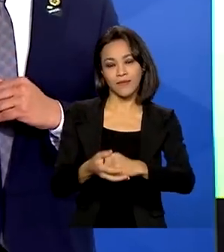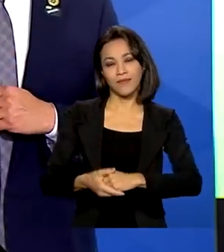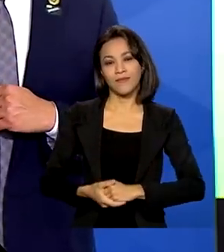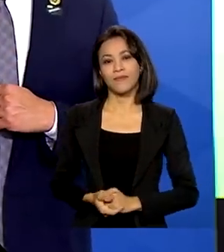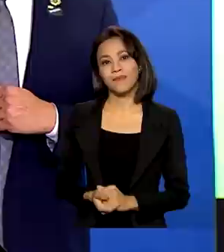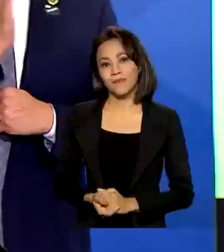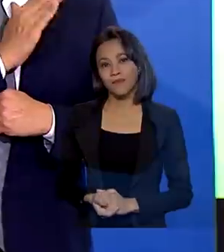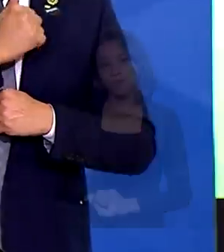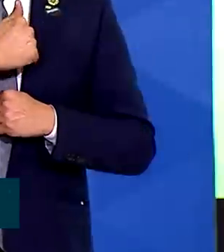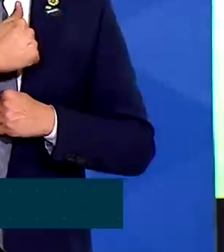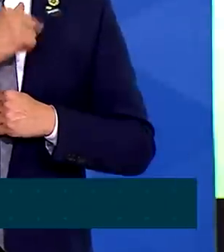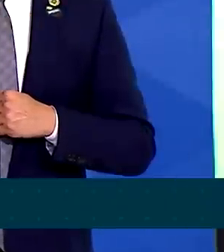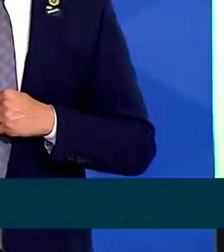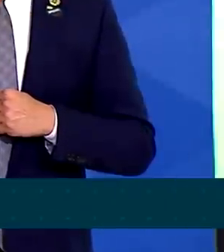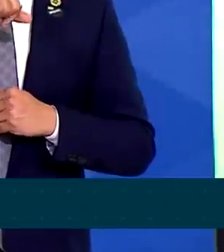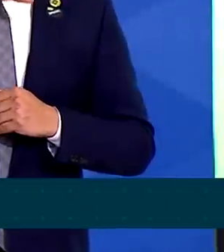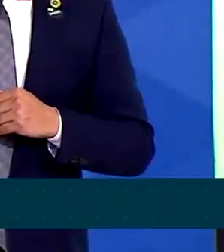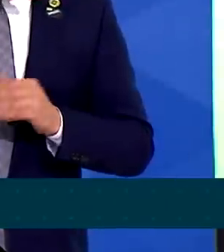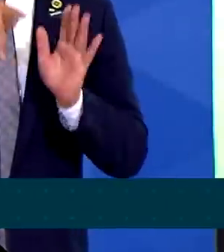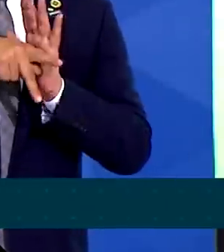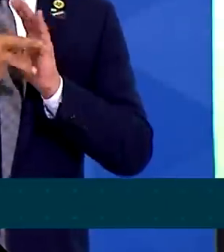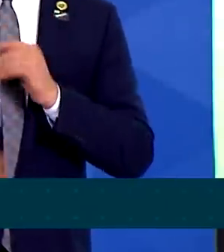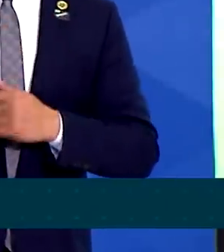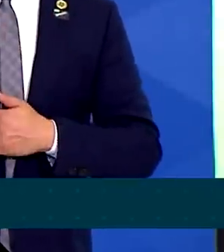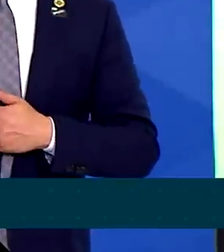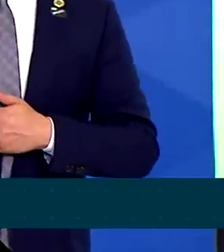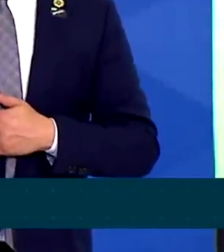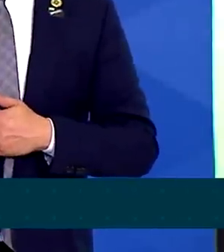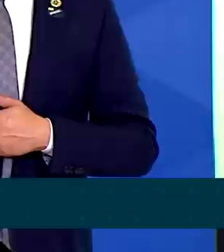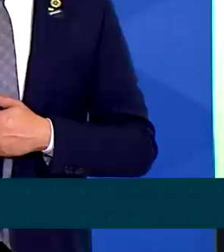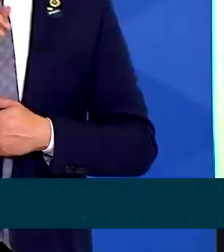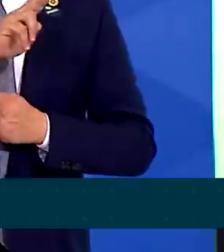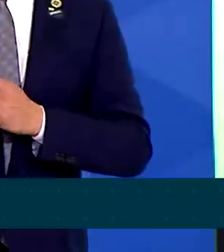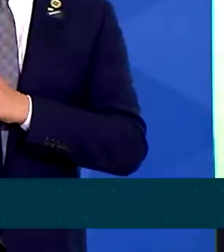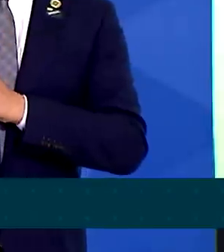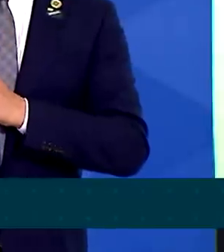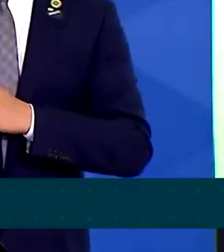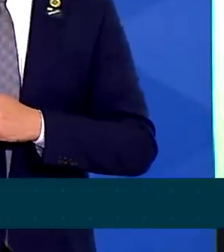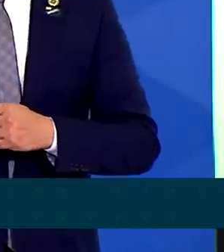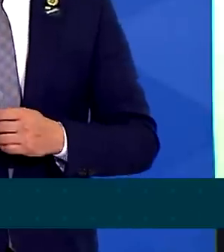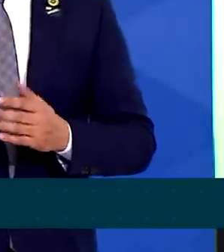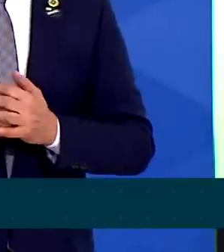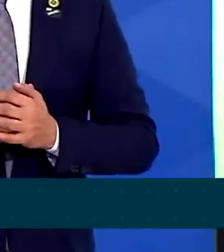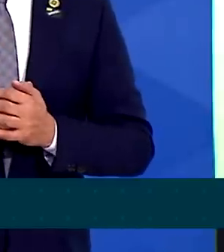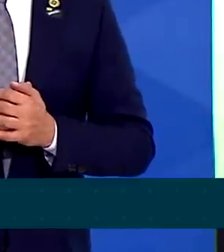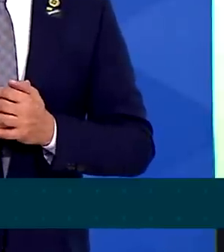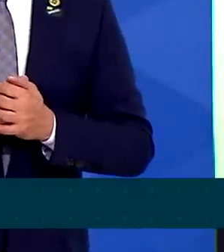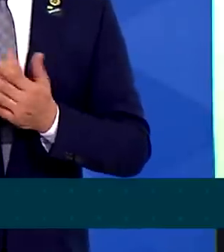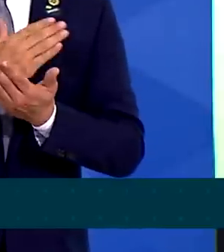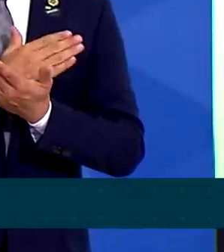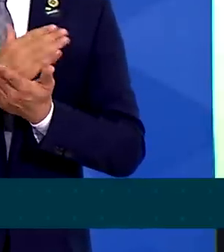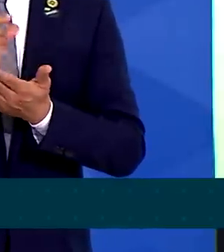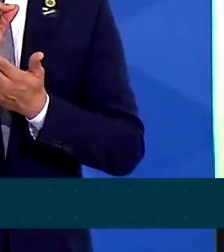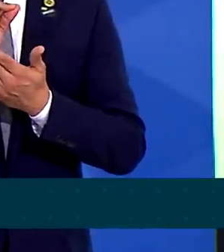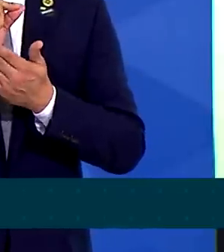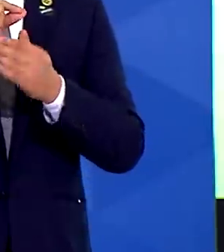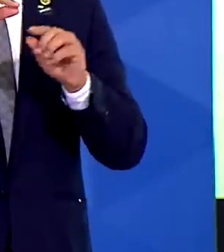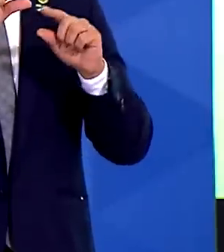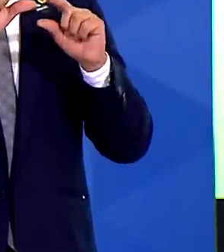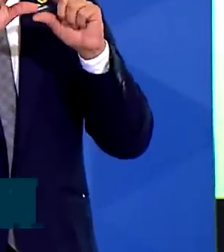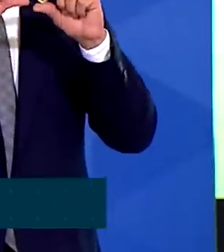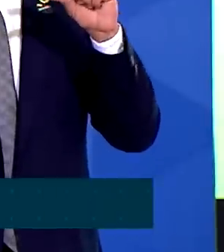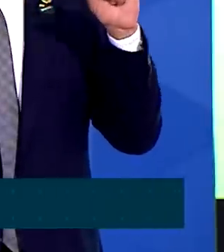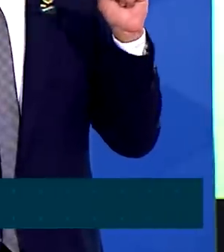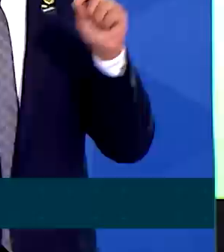é o nosso programa Provida, que desde seu primeiro artigo prevê proteção integral da